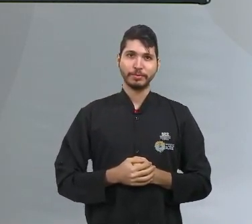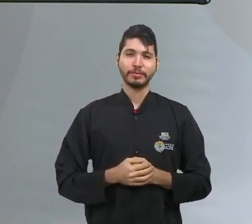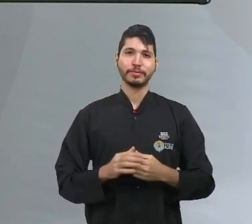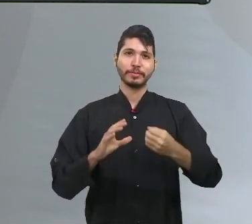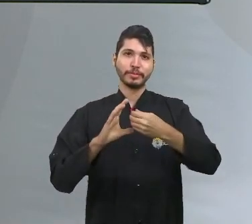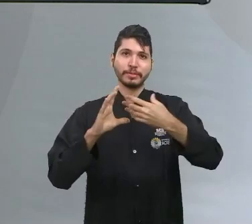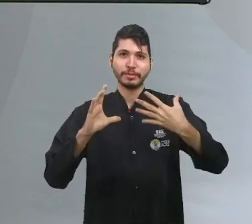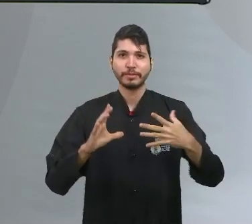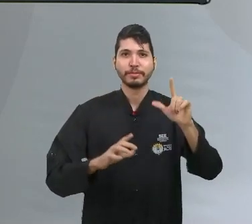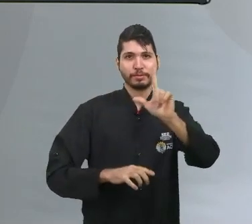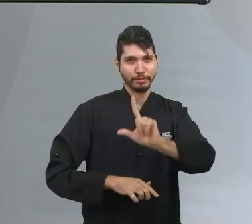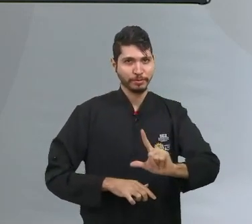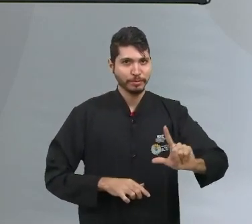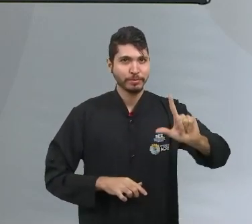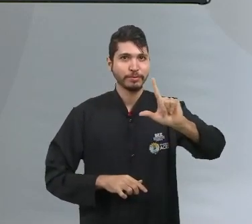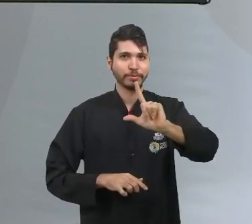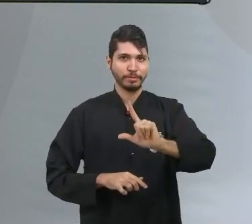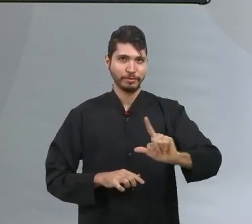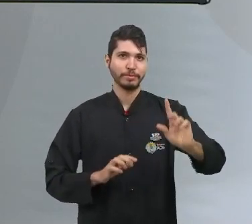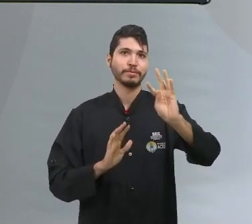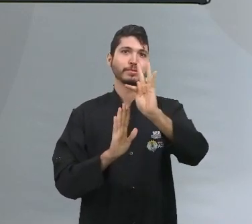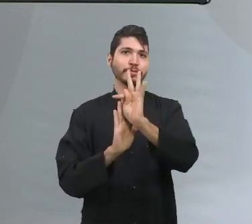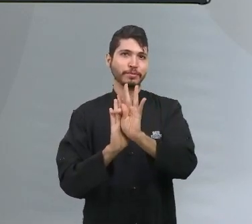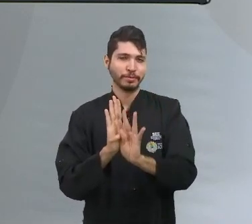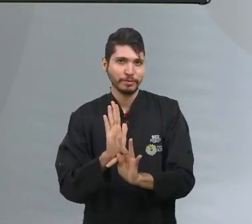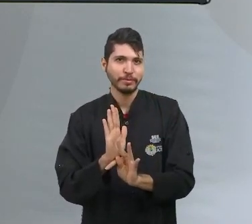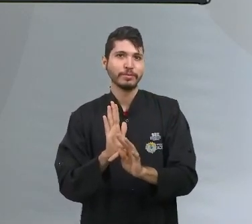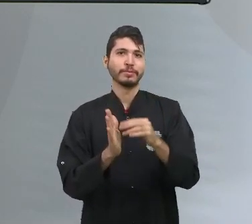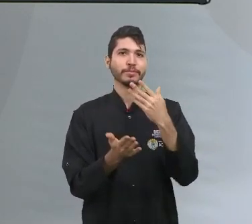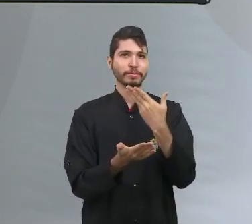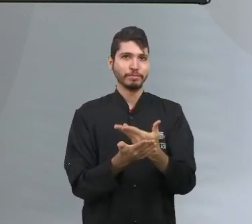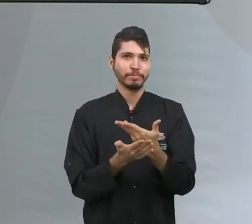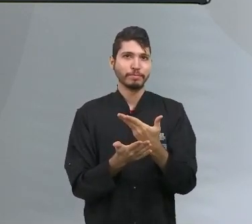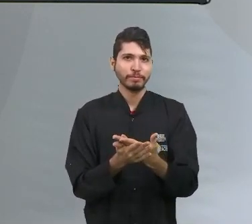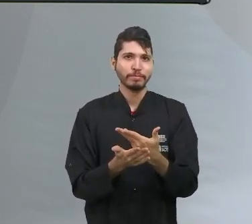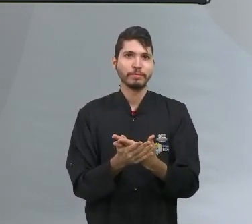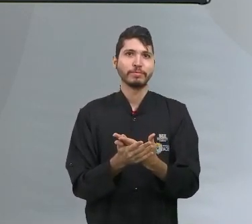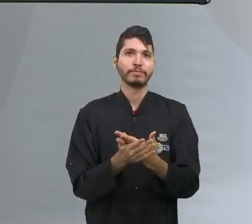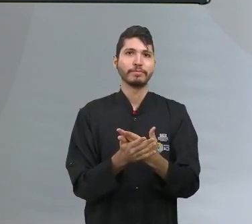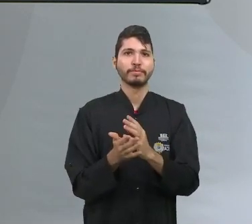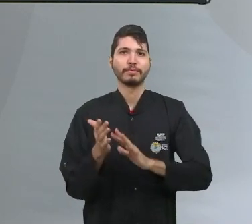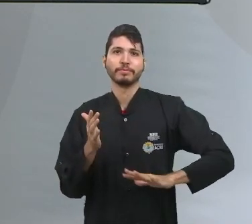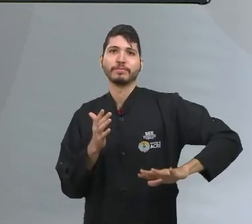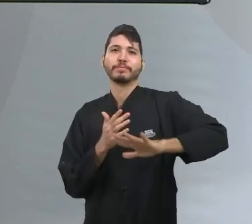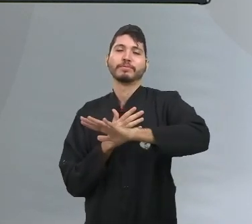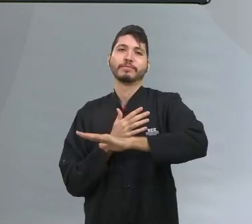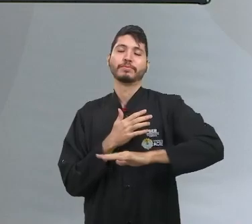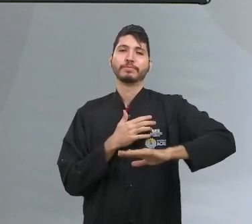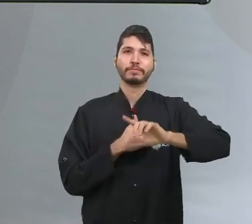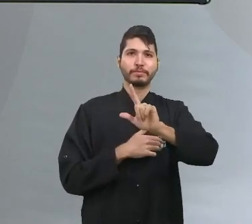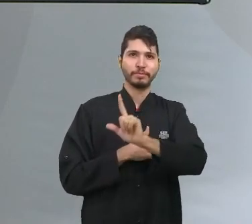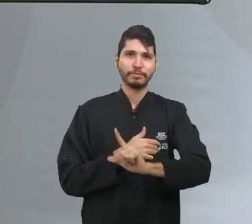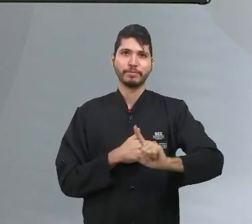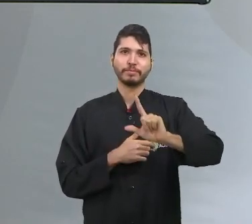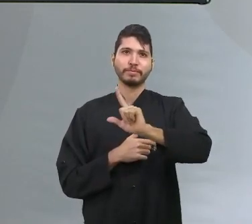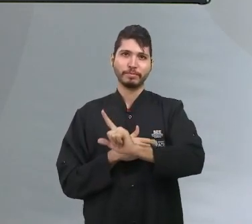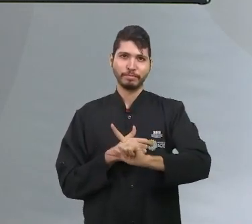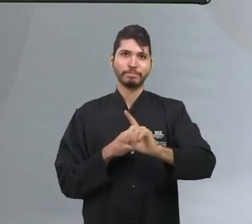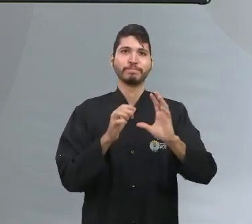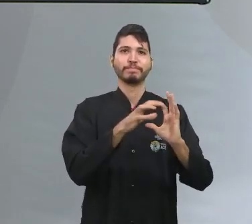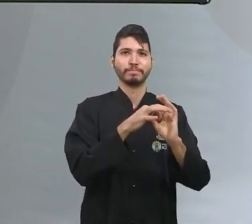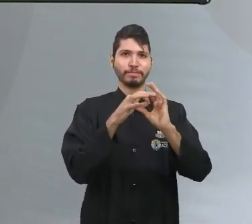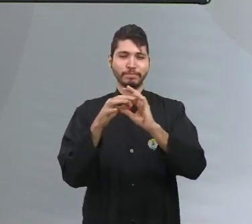literária, textos, a serem analisados pela literatura, levando em consideração esse contexto.